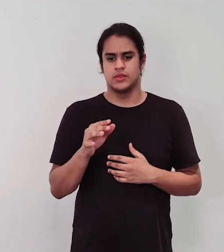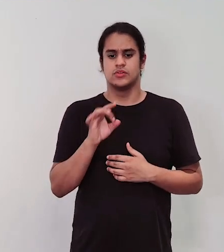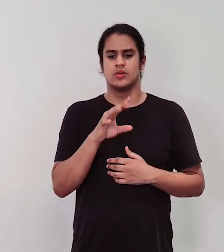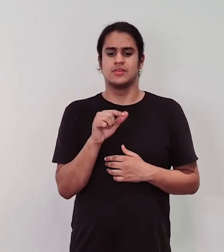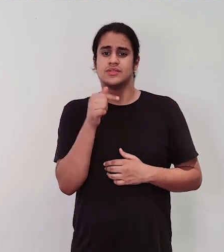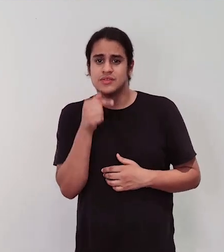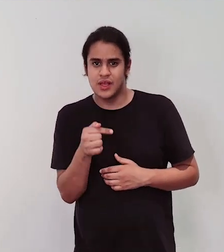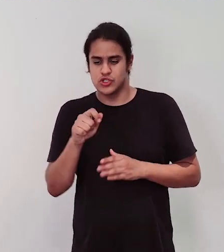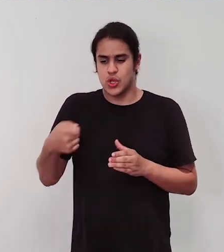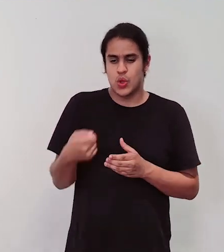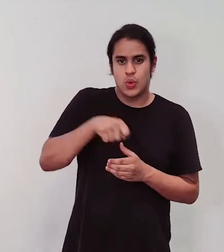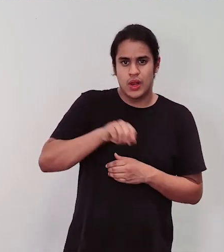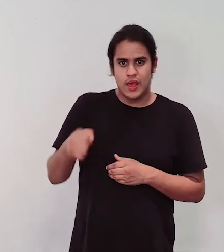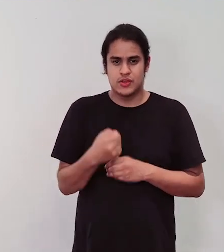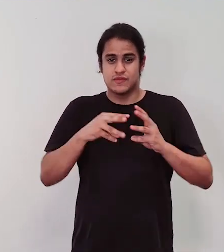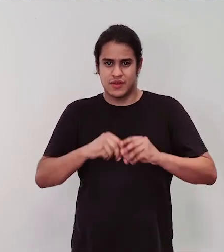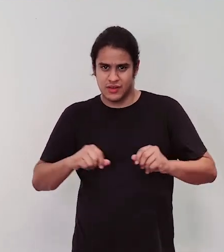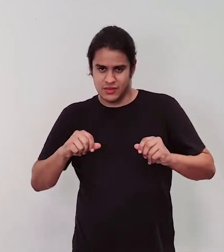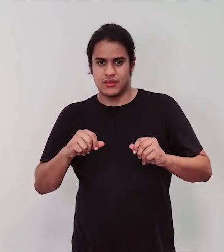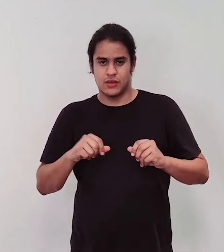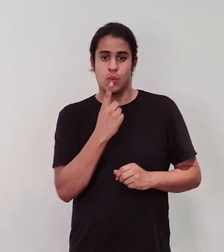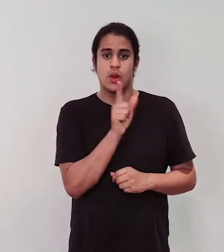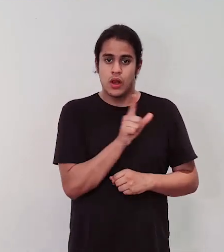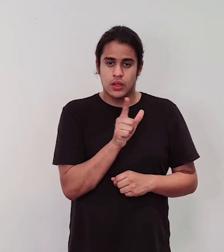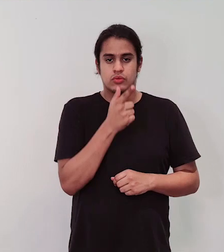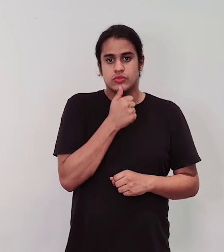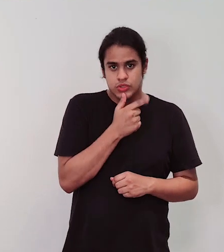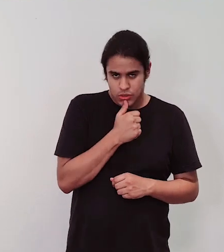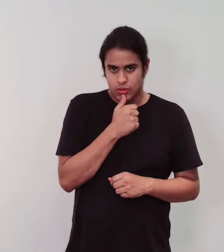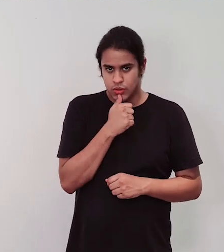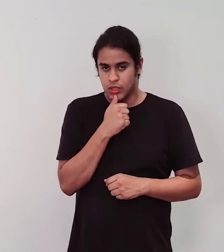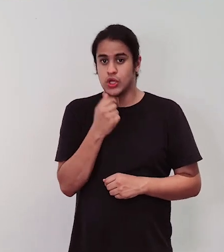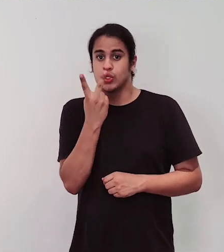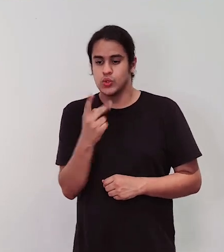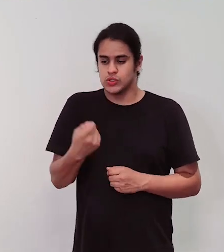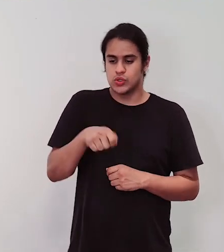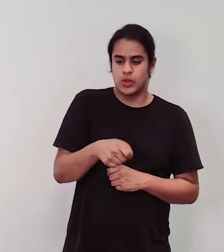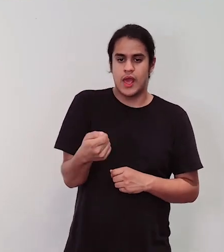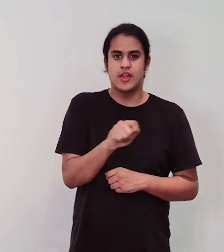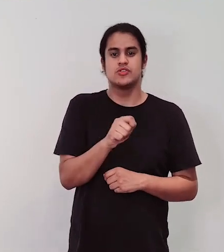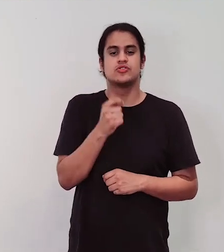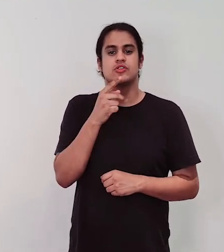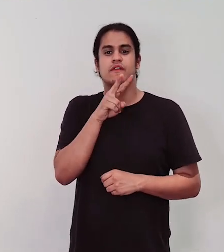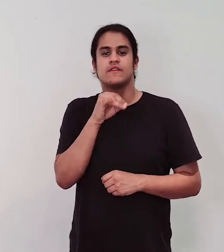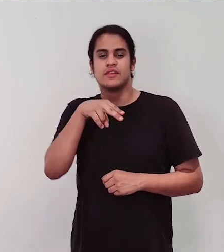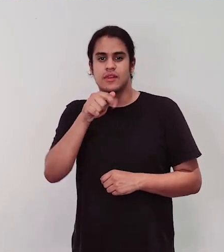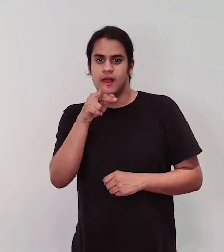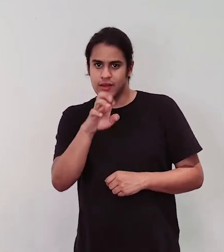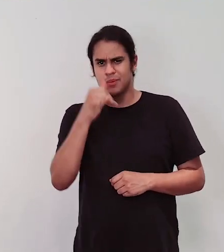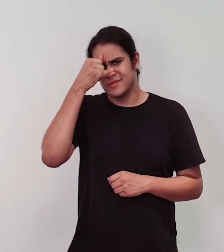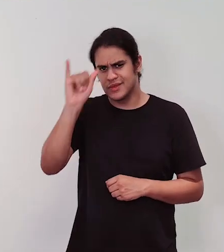colheres de farinha de trigo 1 litro de água e 2 colheres de vinagre para não deixar apodrecer nem criar fungo